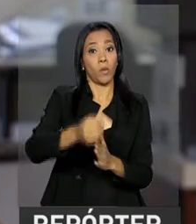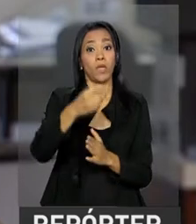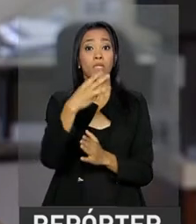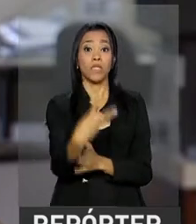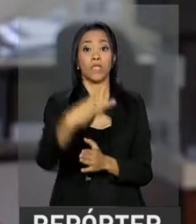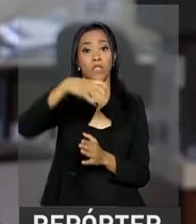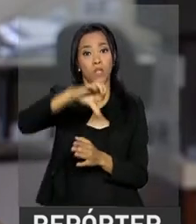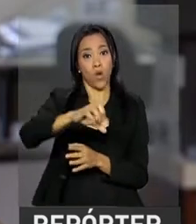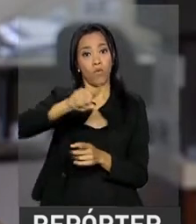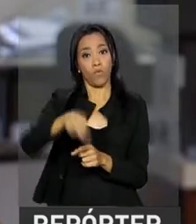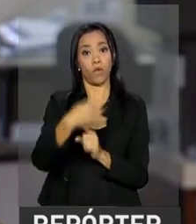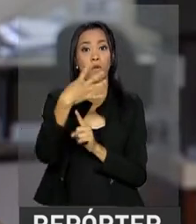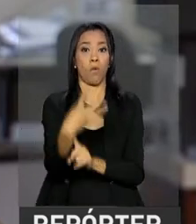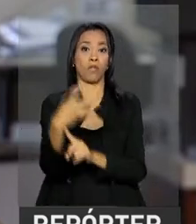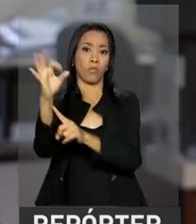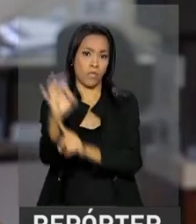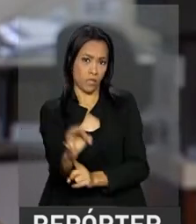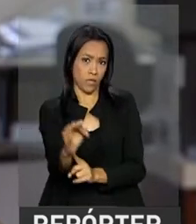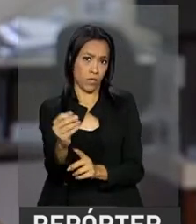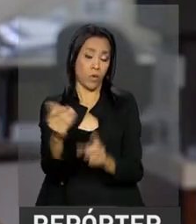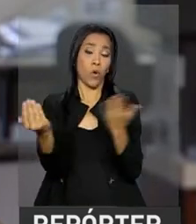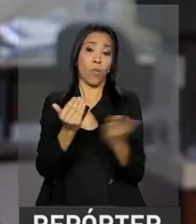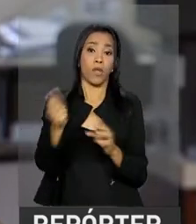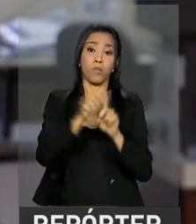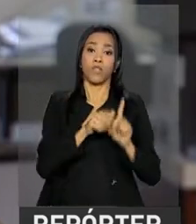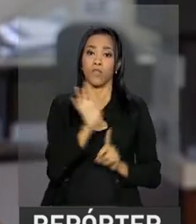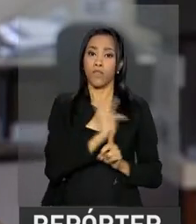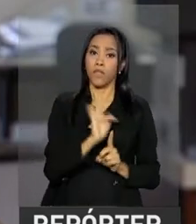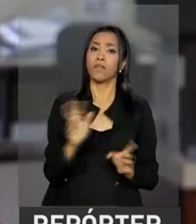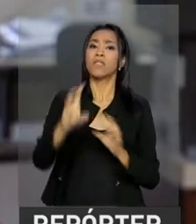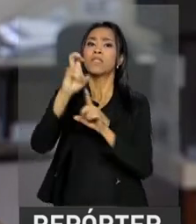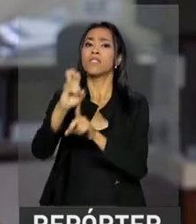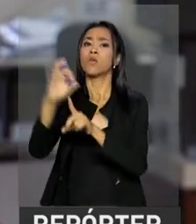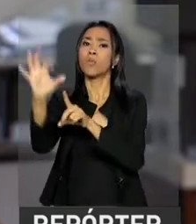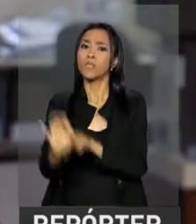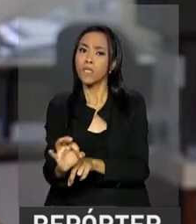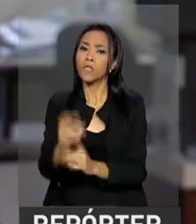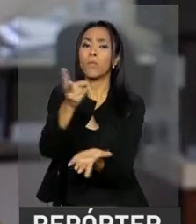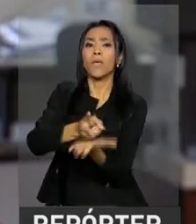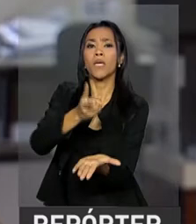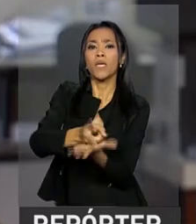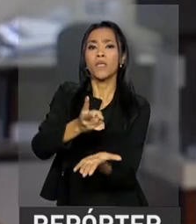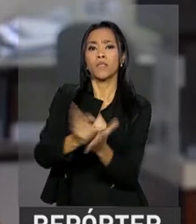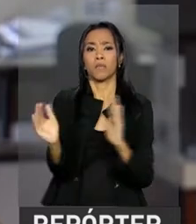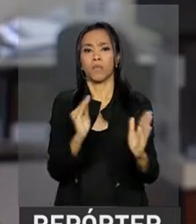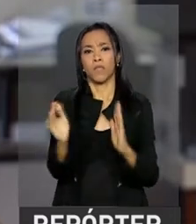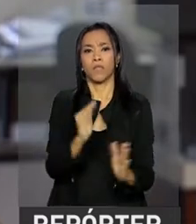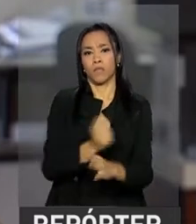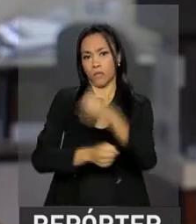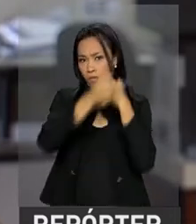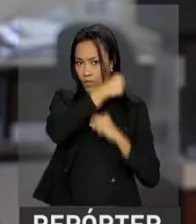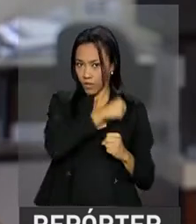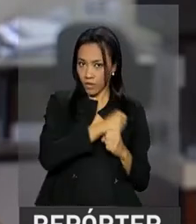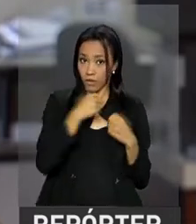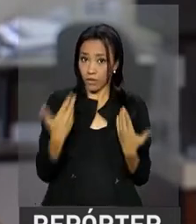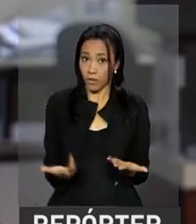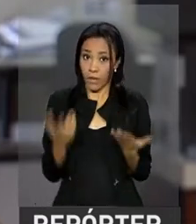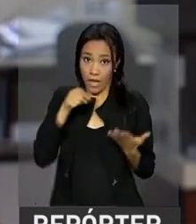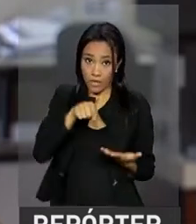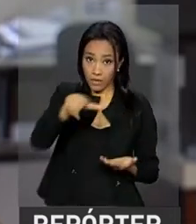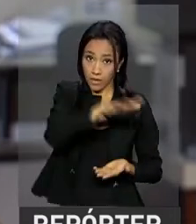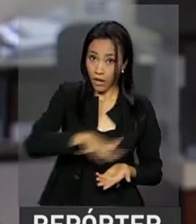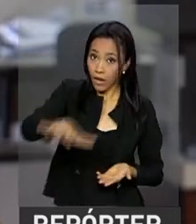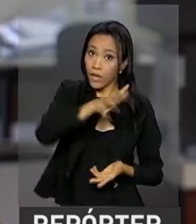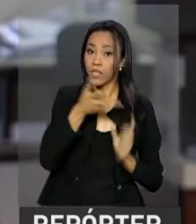,4% em relação a fevereiro e 5,5% em relação ao mesmo período de 2016. O setor, como